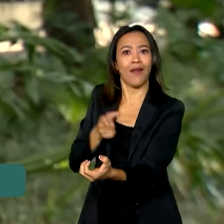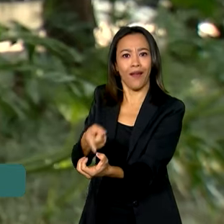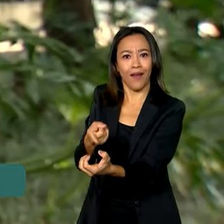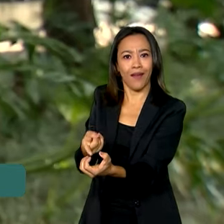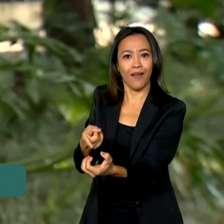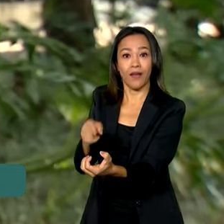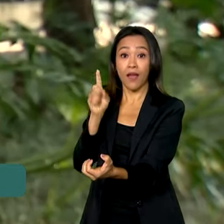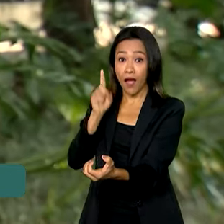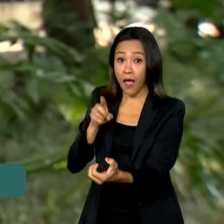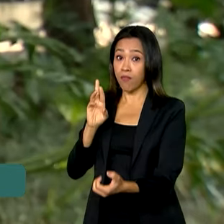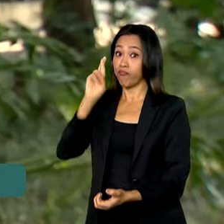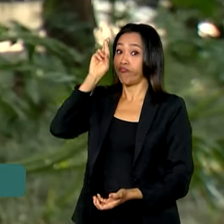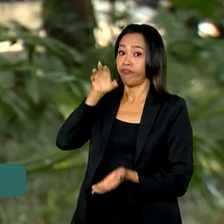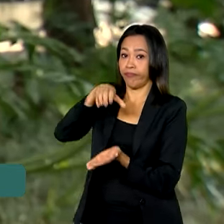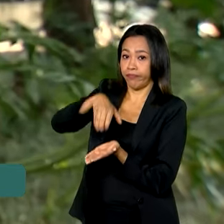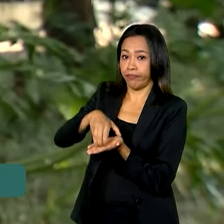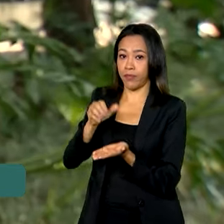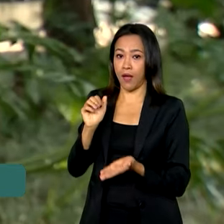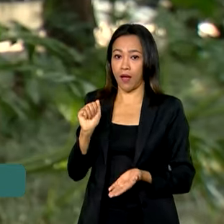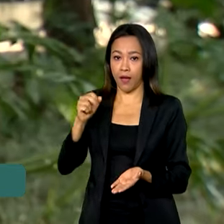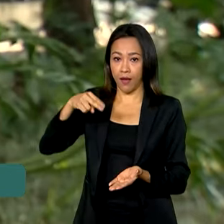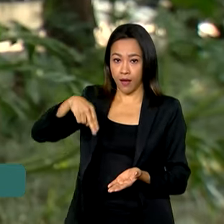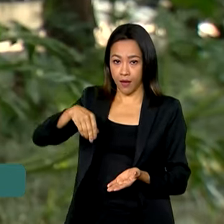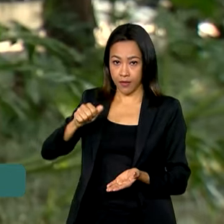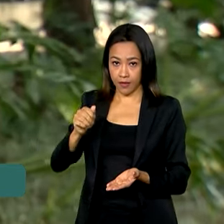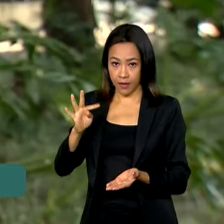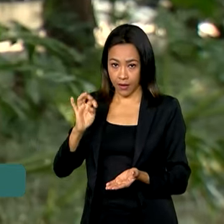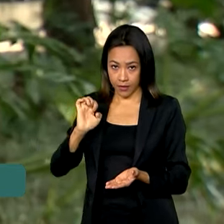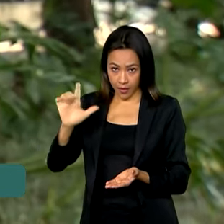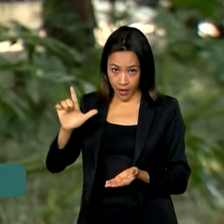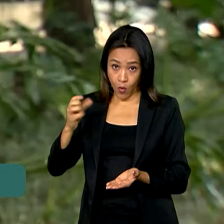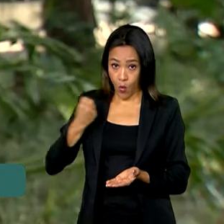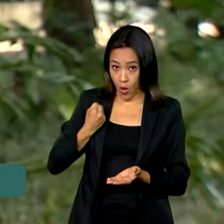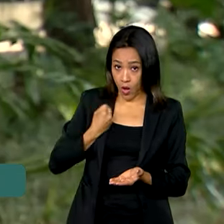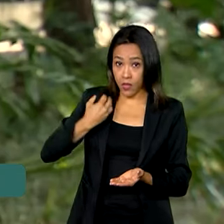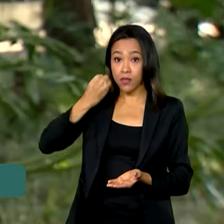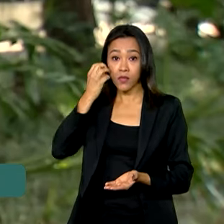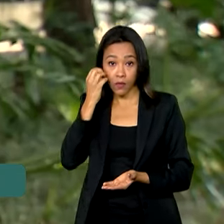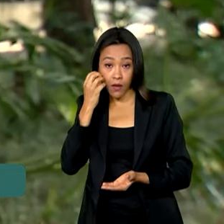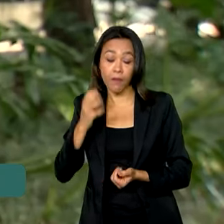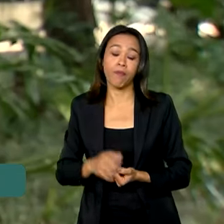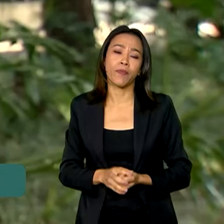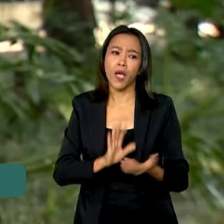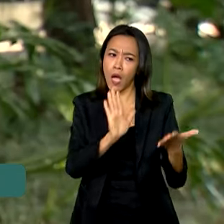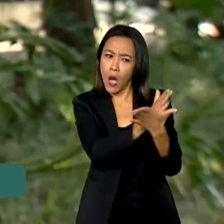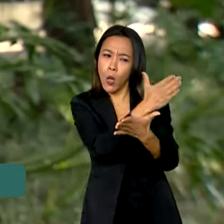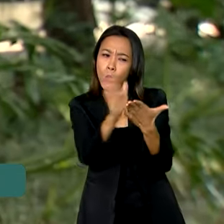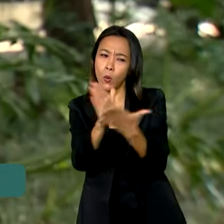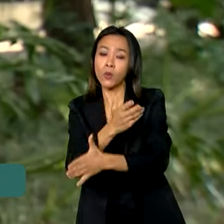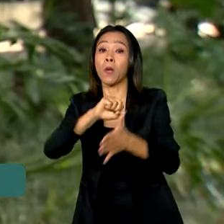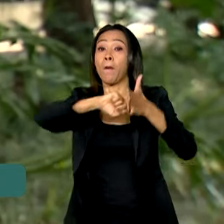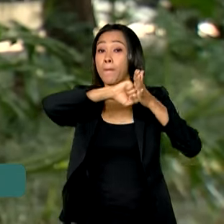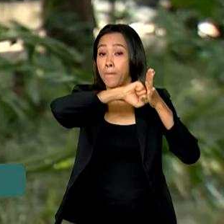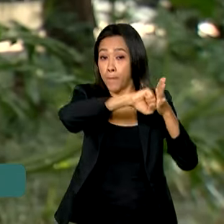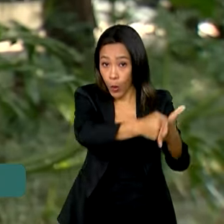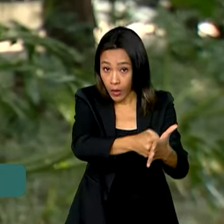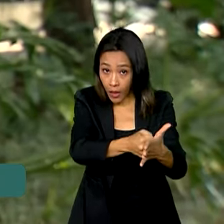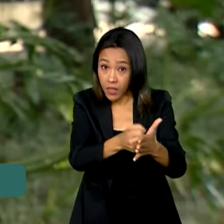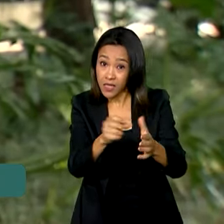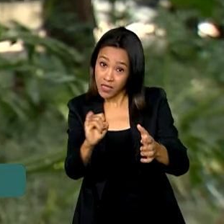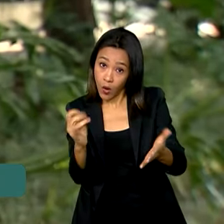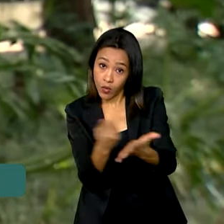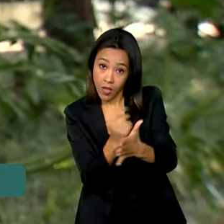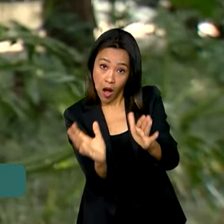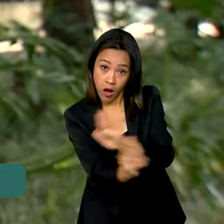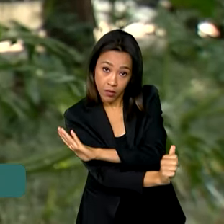Anatel por meio do e-mail do celular. Em alguns casos, além do bloqueio do aparelho, é possível